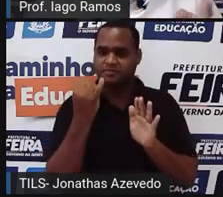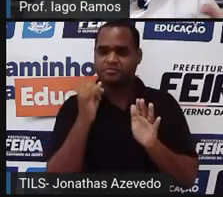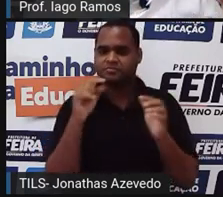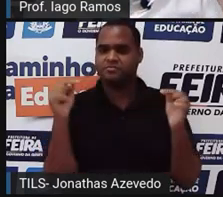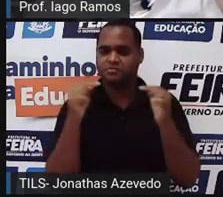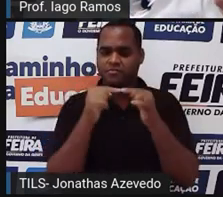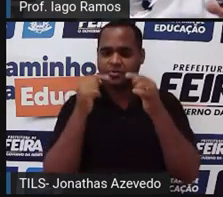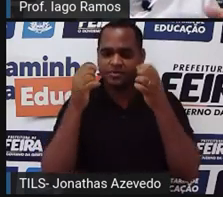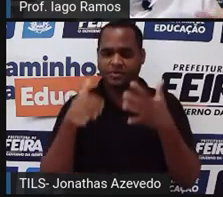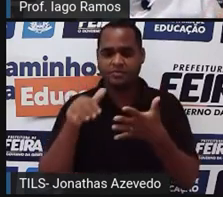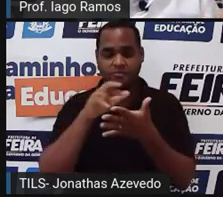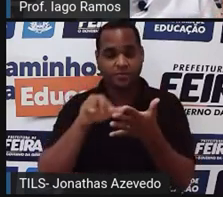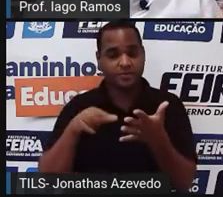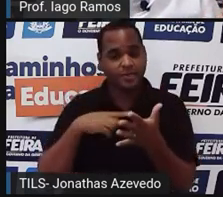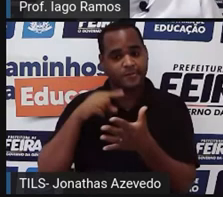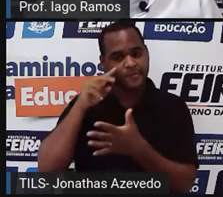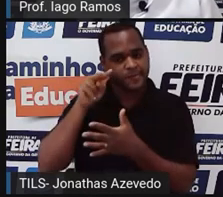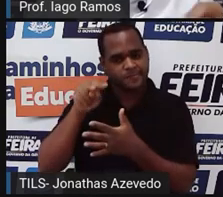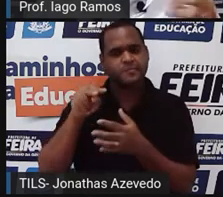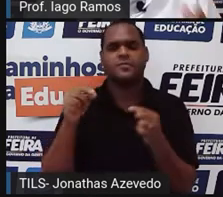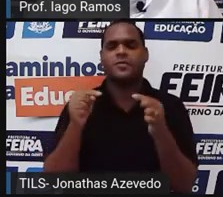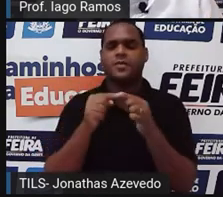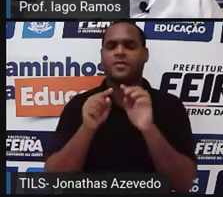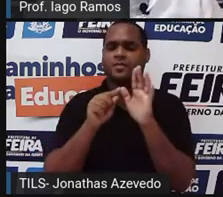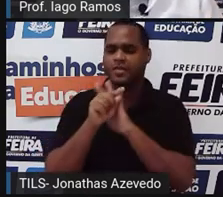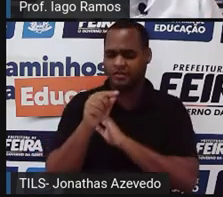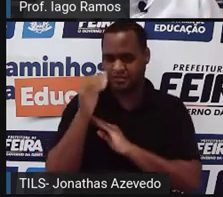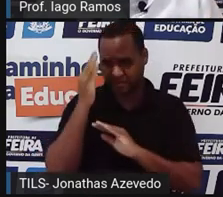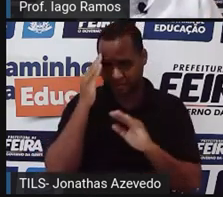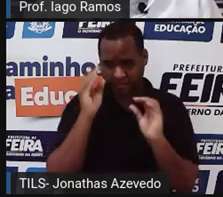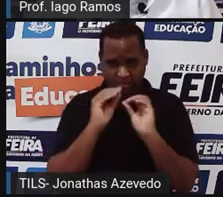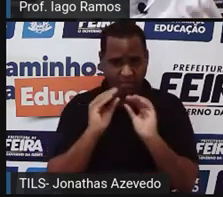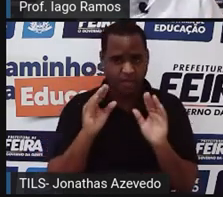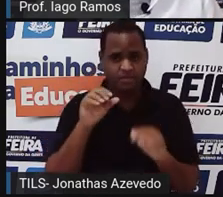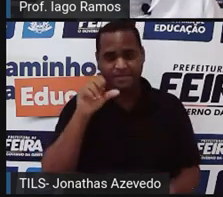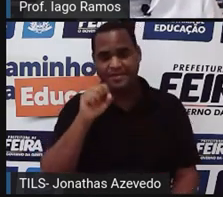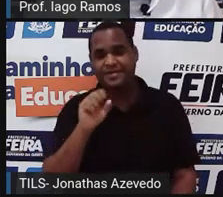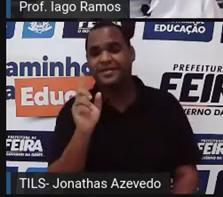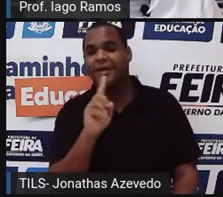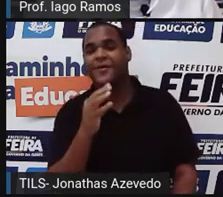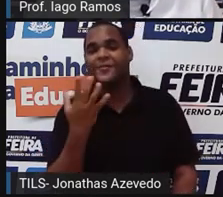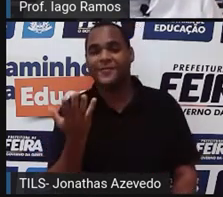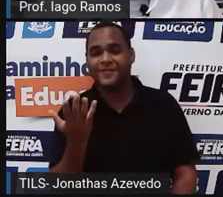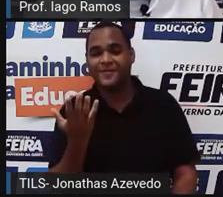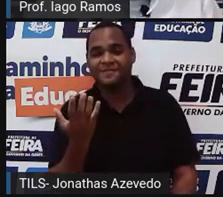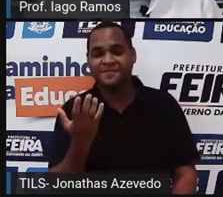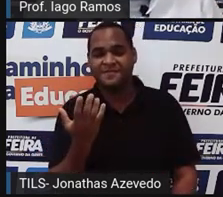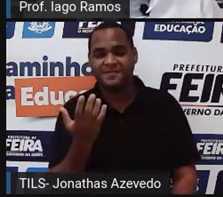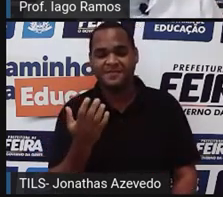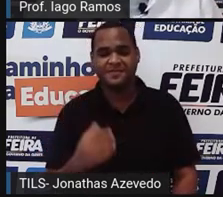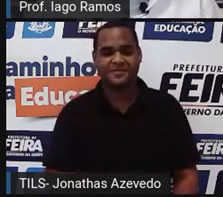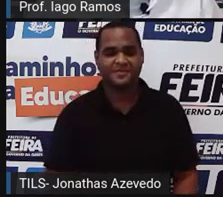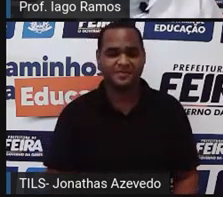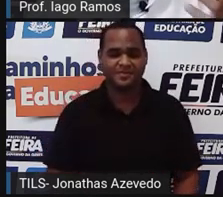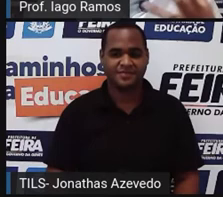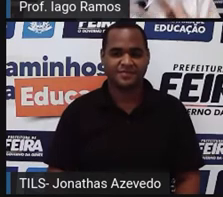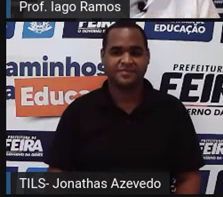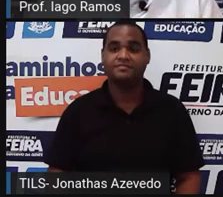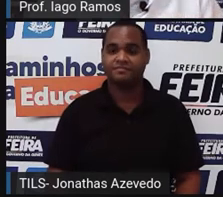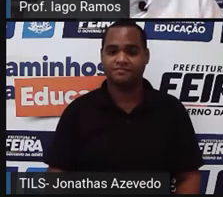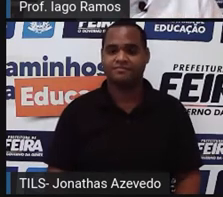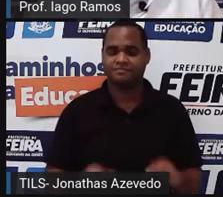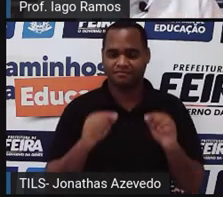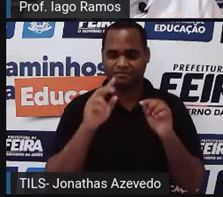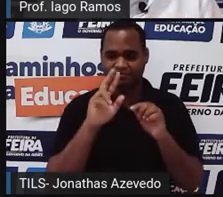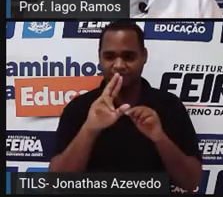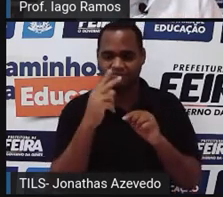isso que a gente acabou de ver, eu quero te perguntar. Entendido? Sim ou não? Tá? Então, deixa a